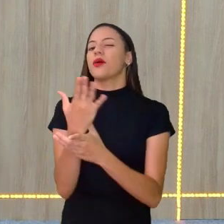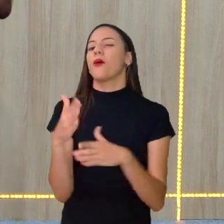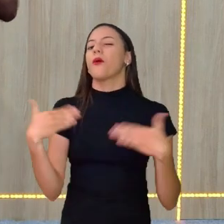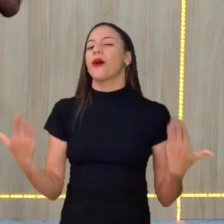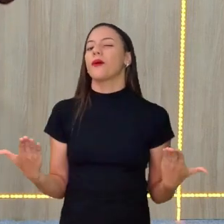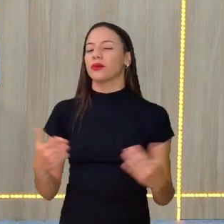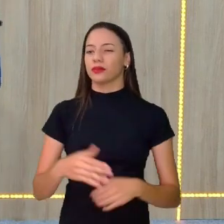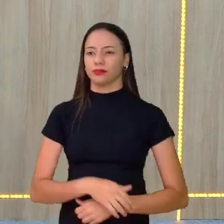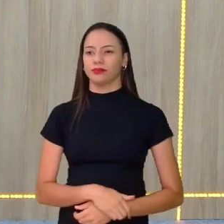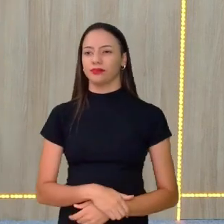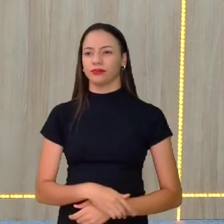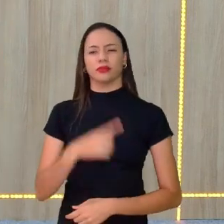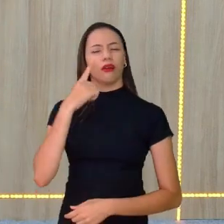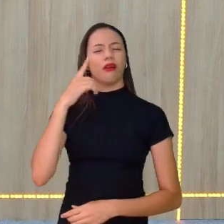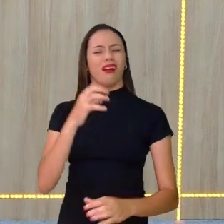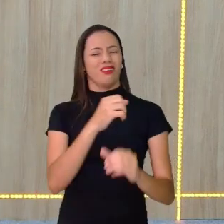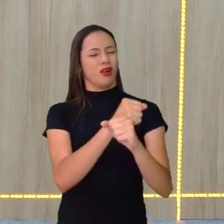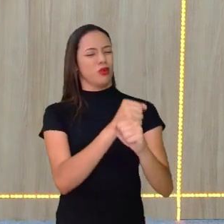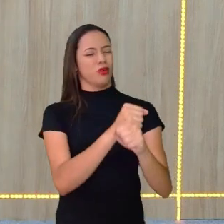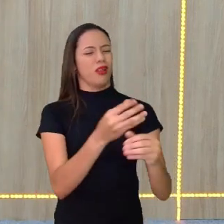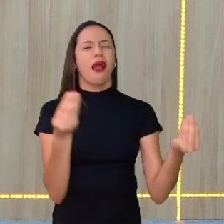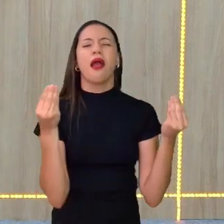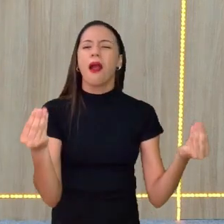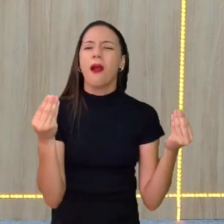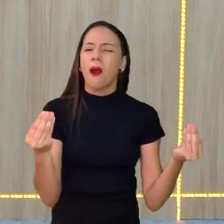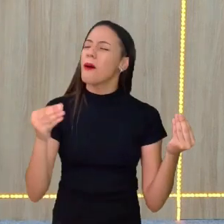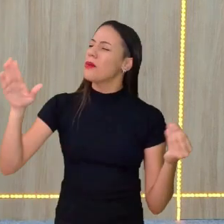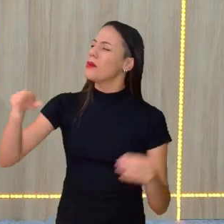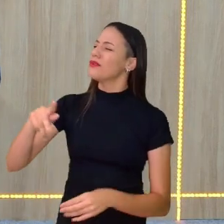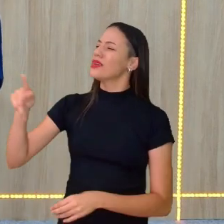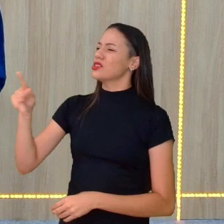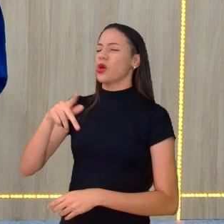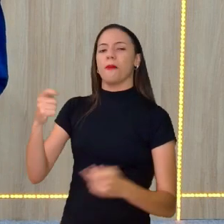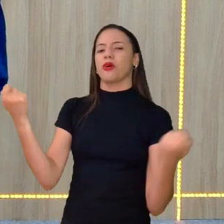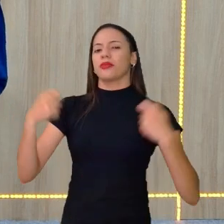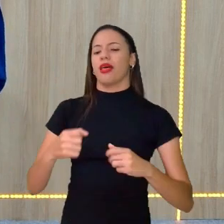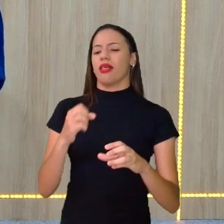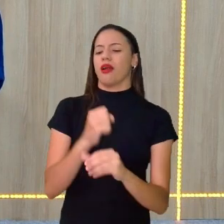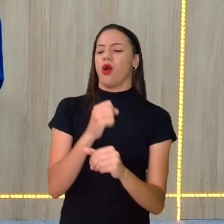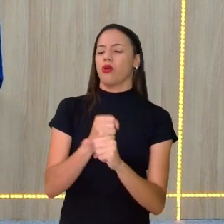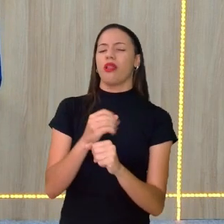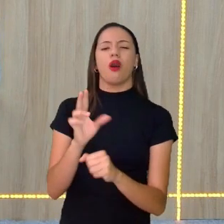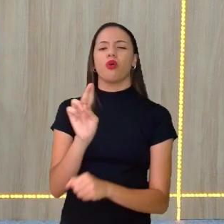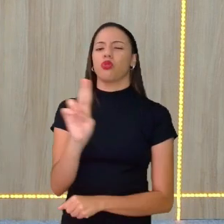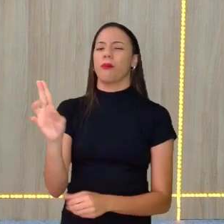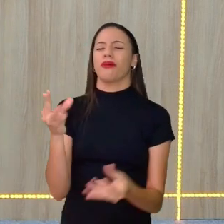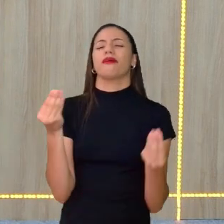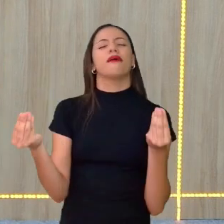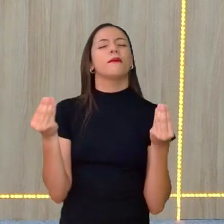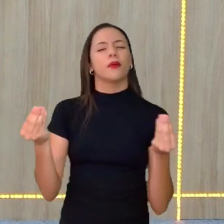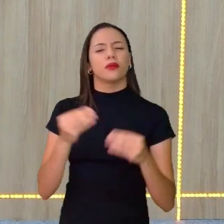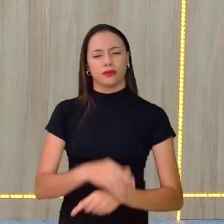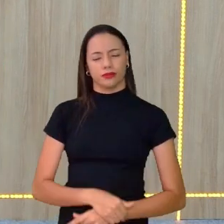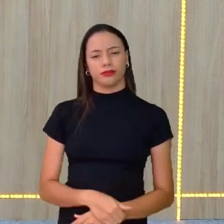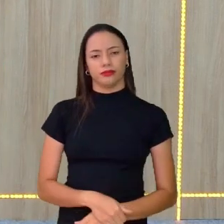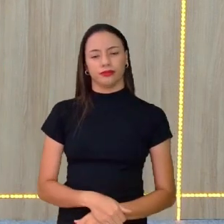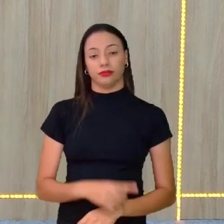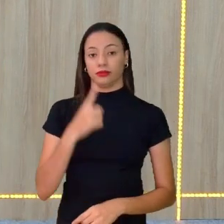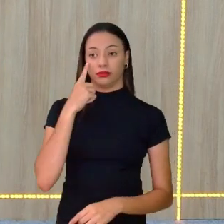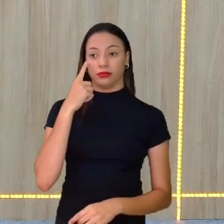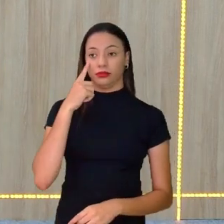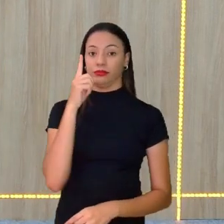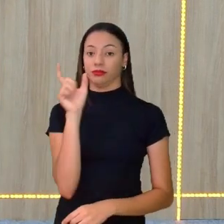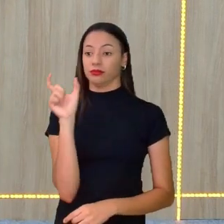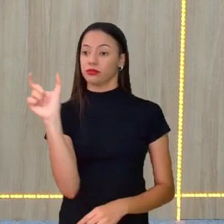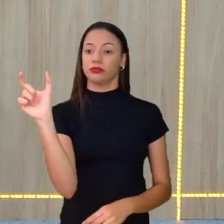A gente vai ver como é que calcula isso aí, hein, Cardio? Como é que eu sei as possibilidades de calcular aí esse nome? A primeiro vai ver que quando é que essa